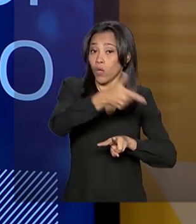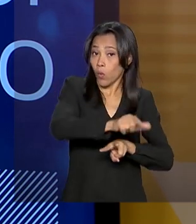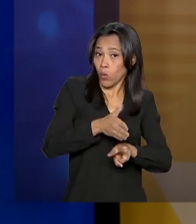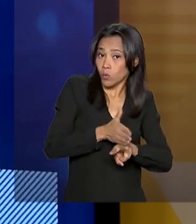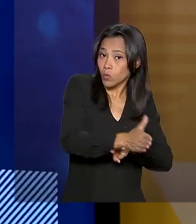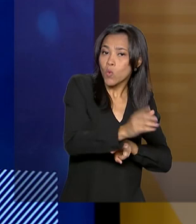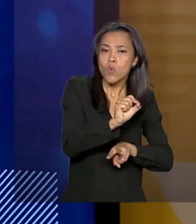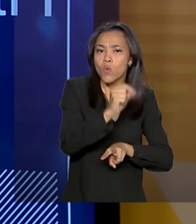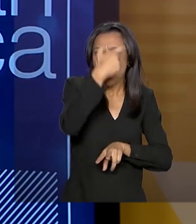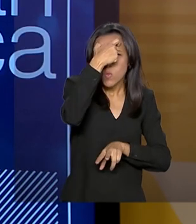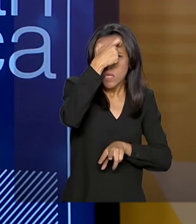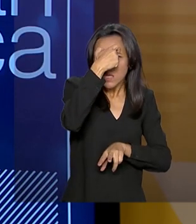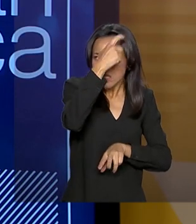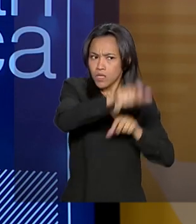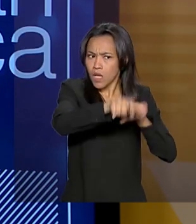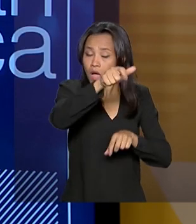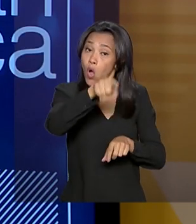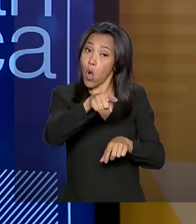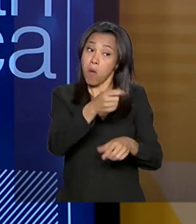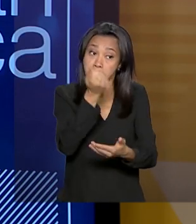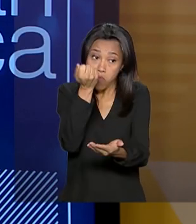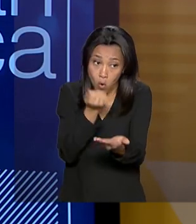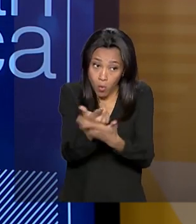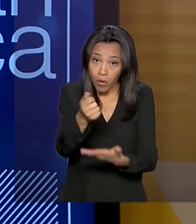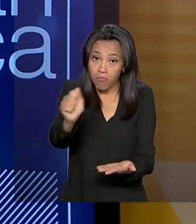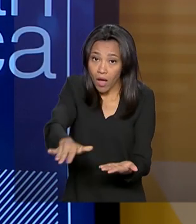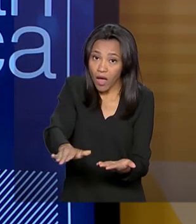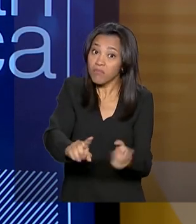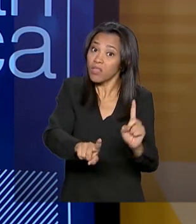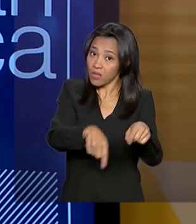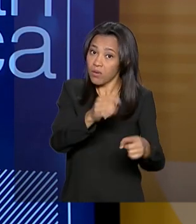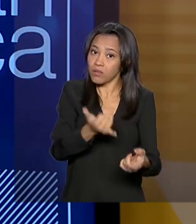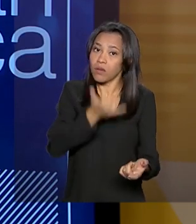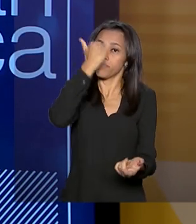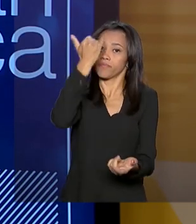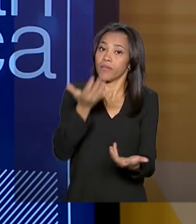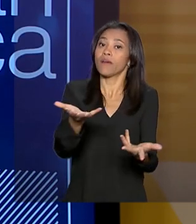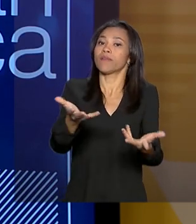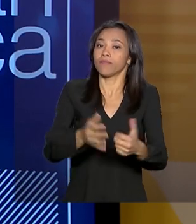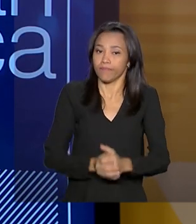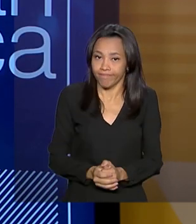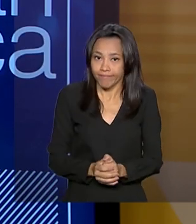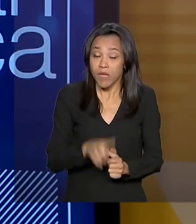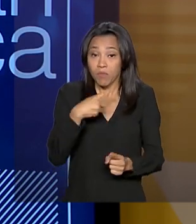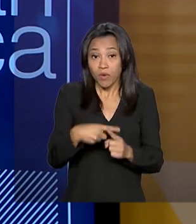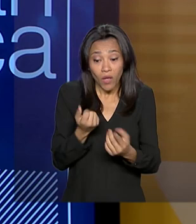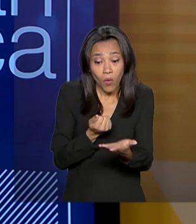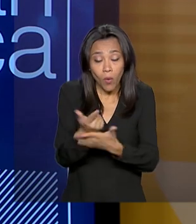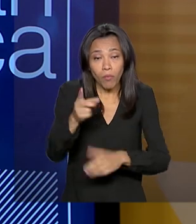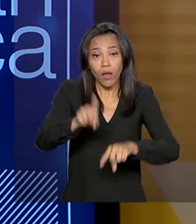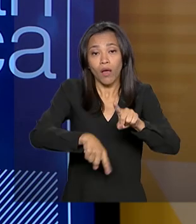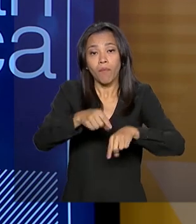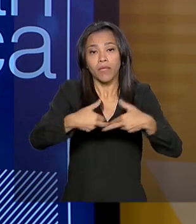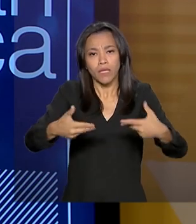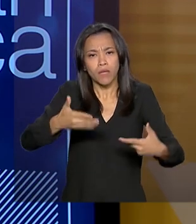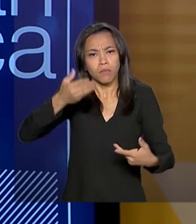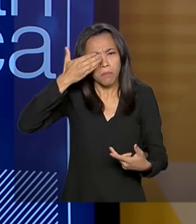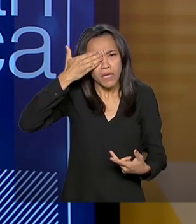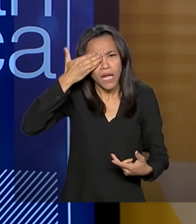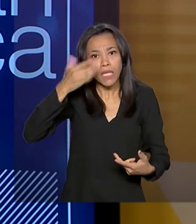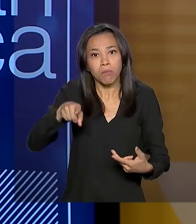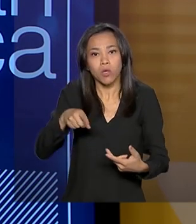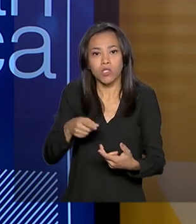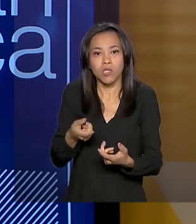o consumidor que o barato pode ser caro. Porque ele comprando algo pirata, ele pode estar alimentando uma organização criminosa